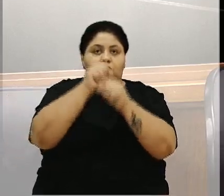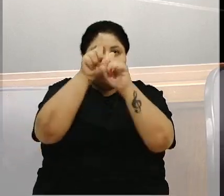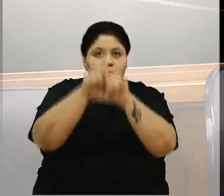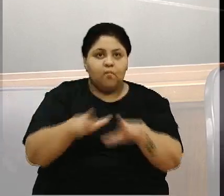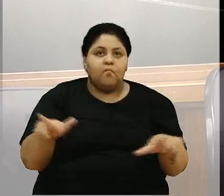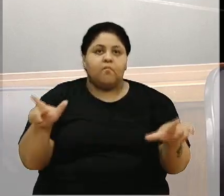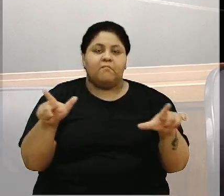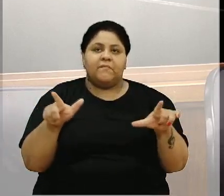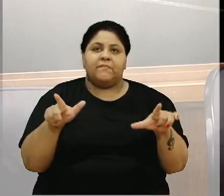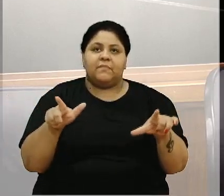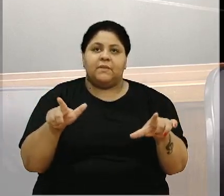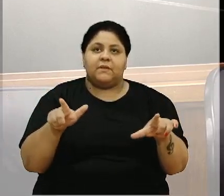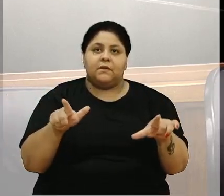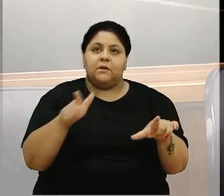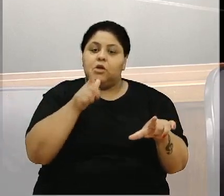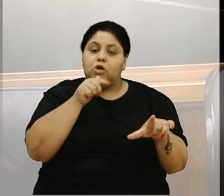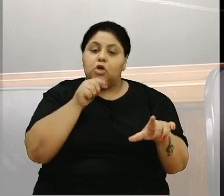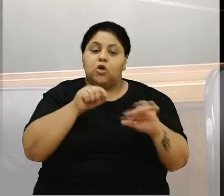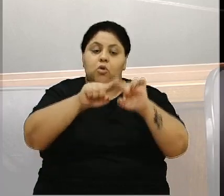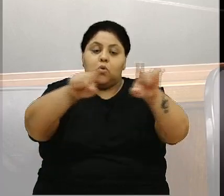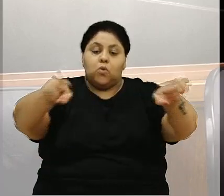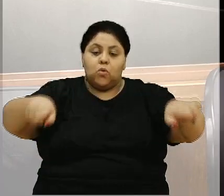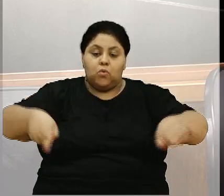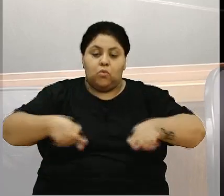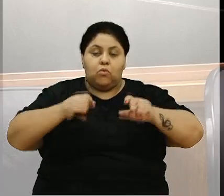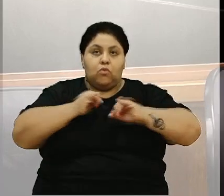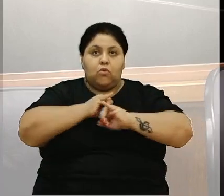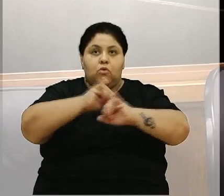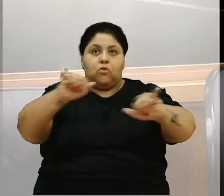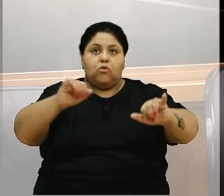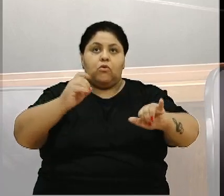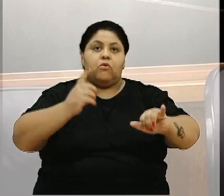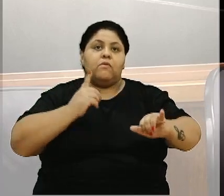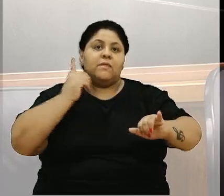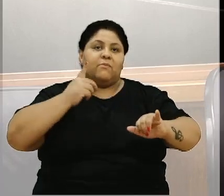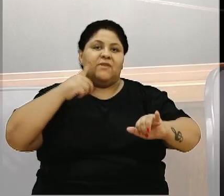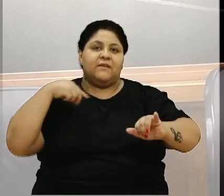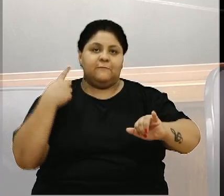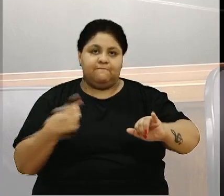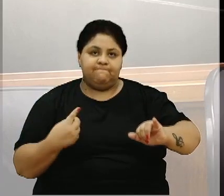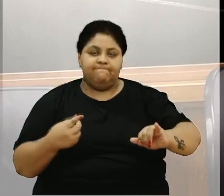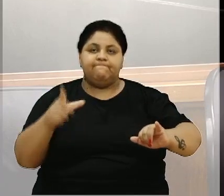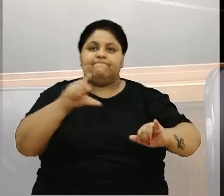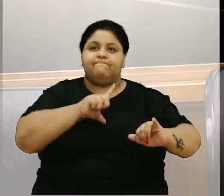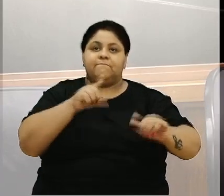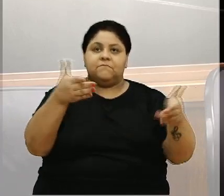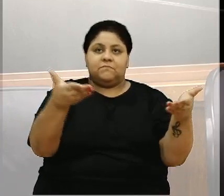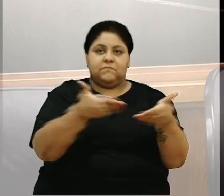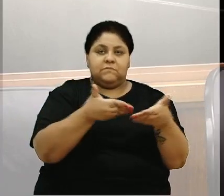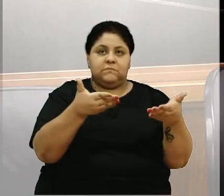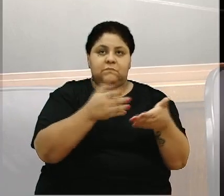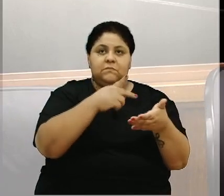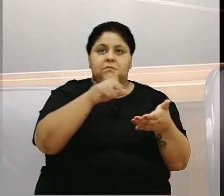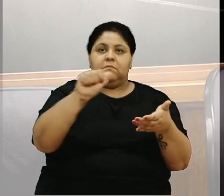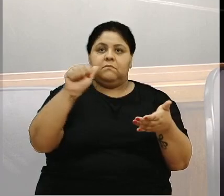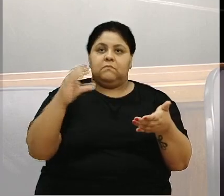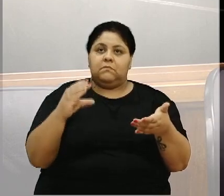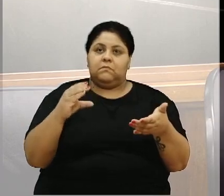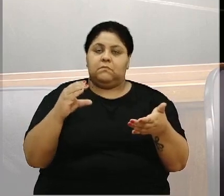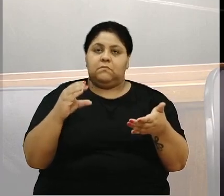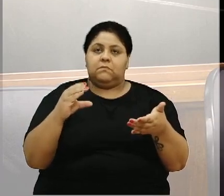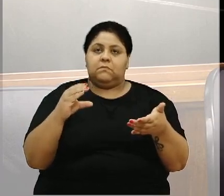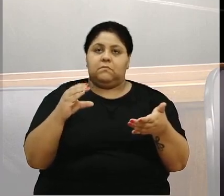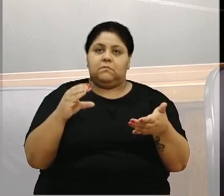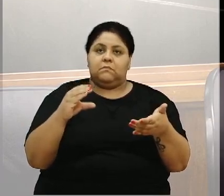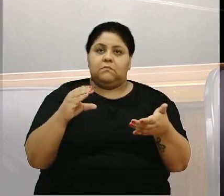para os piscinões, num anúncio da deputada federal, Dens Pessoa. Nós tivemos agora, no outro PAC,